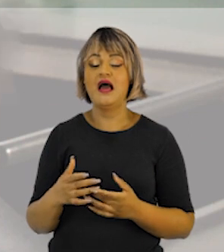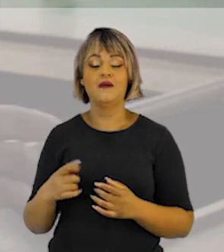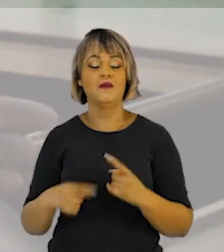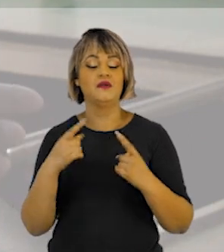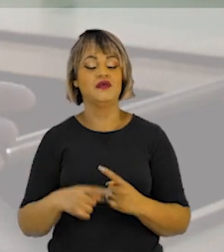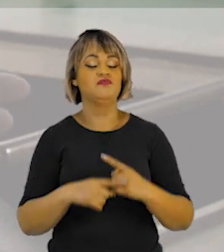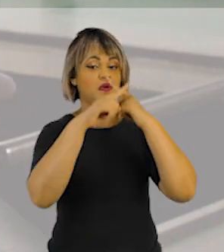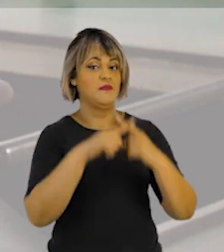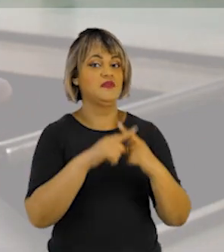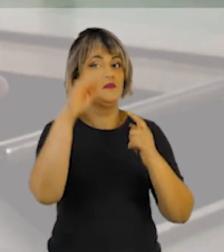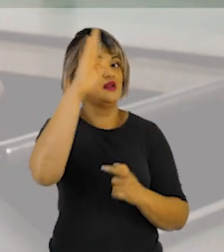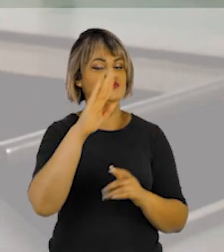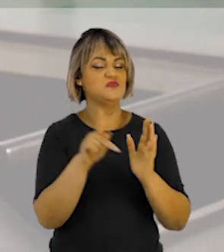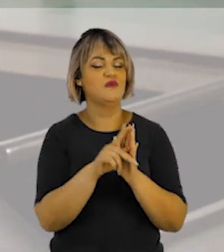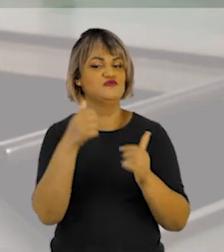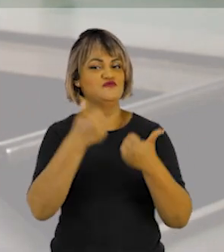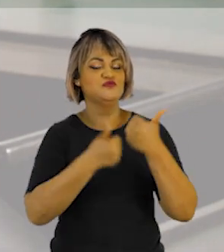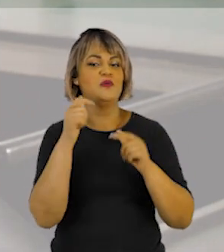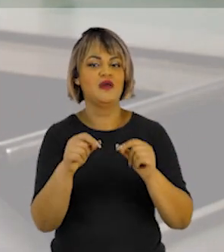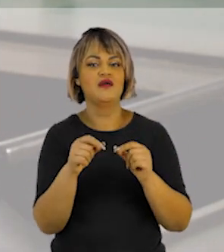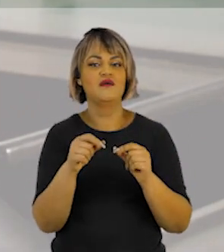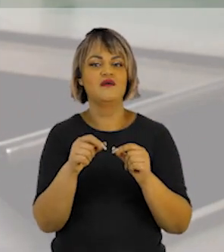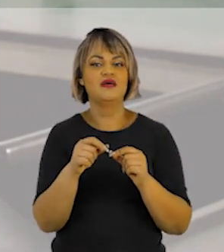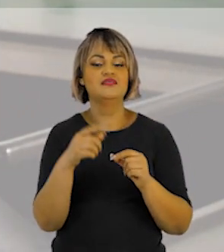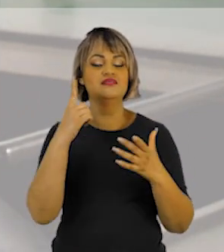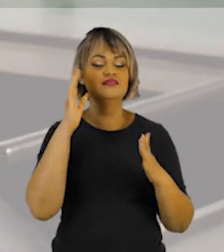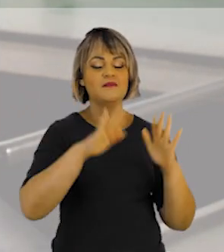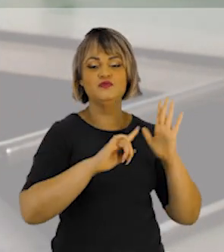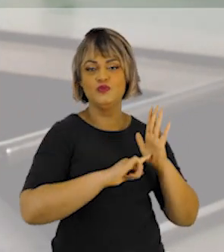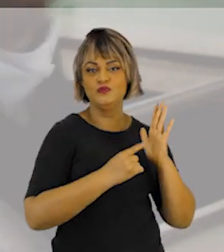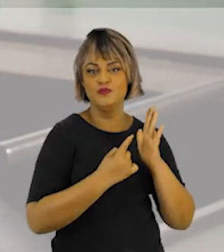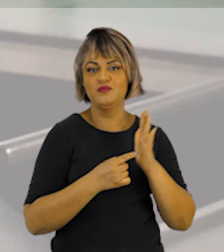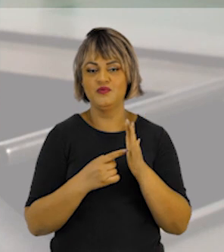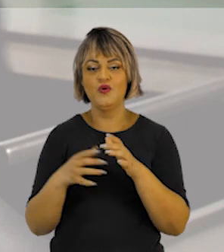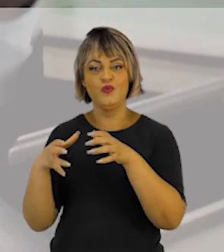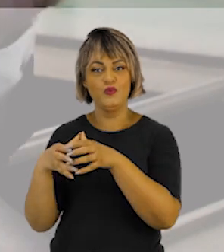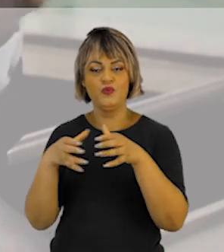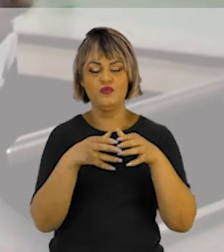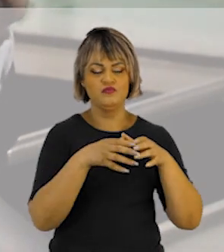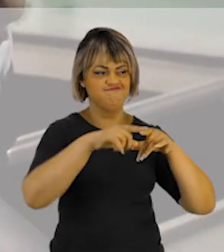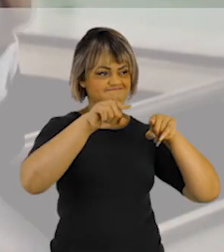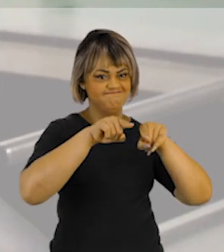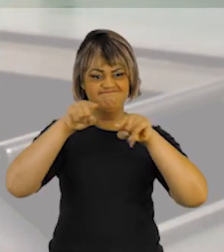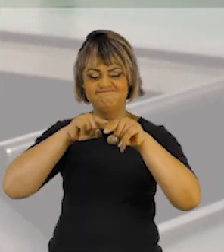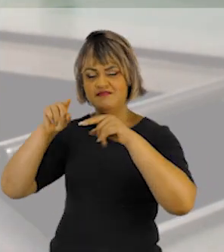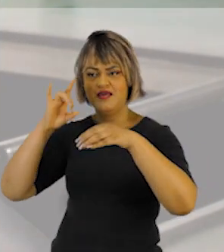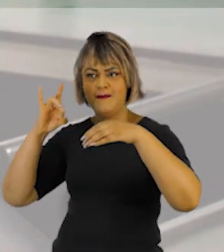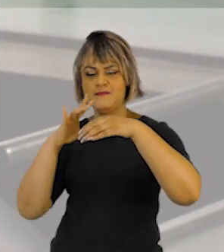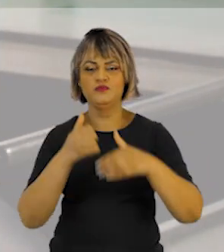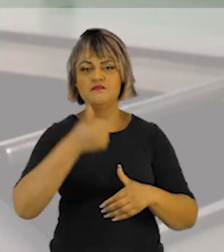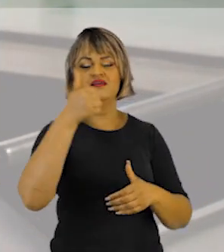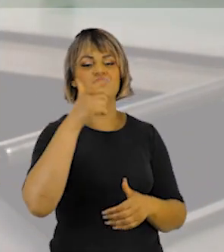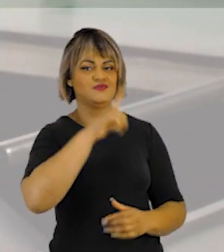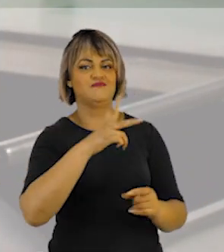Já no Campeonato Brasileiro de Futebol, por exemplo, o é que acontece? É o Campeonato de Pontos Corridos. Então, todos os times jogam contra todos. Quem faz